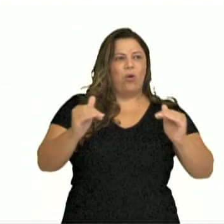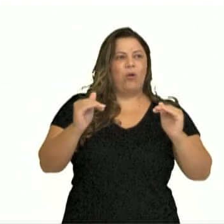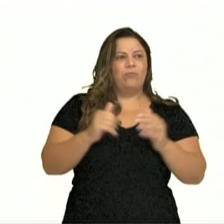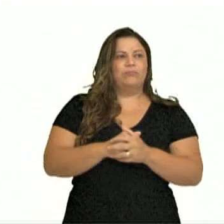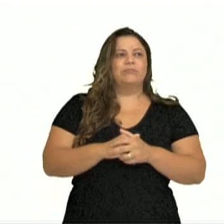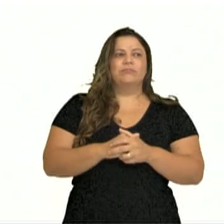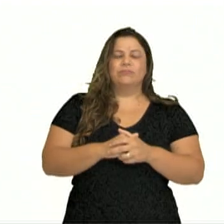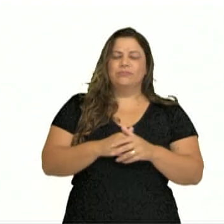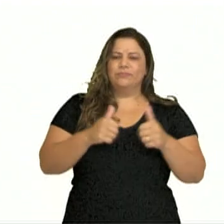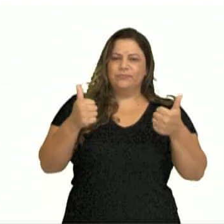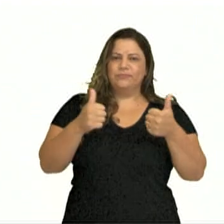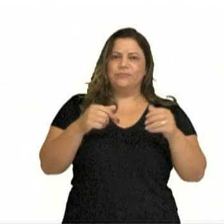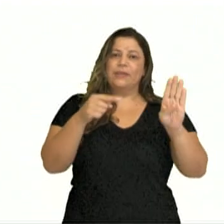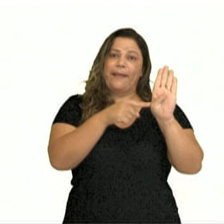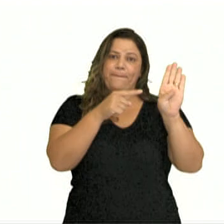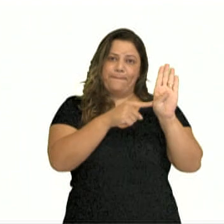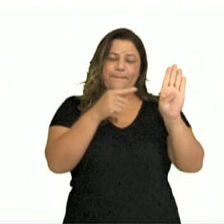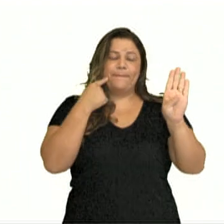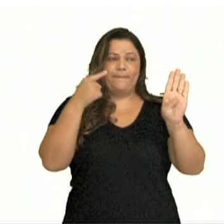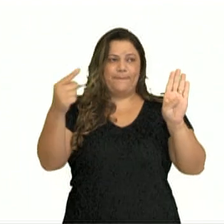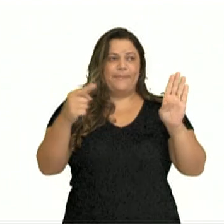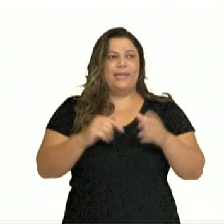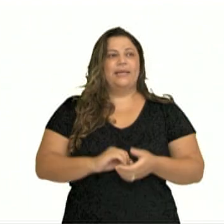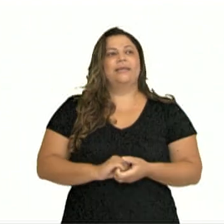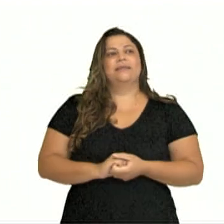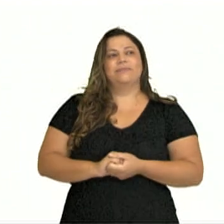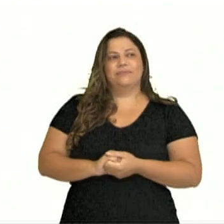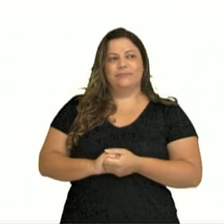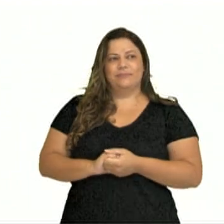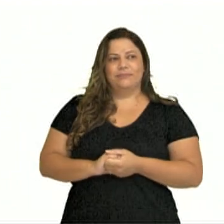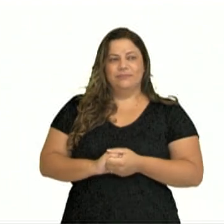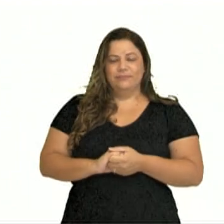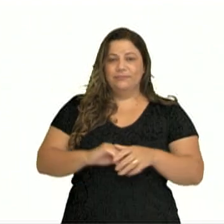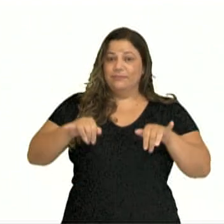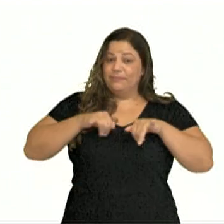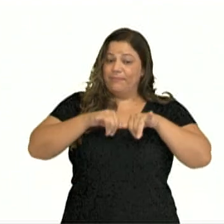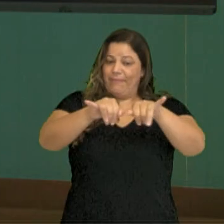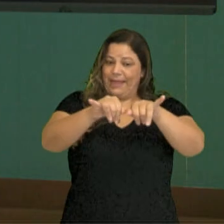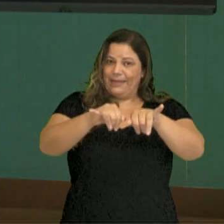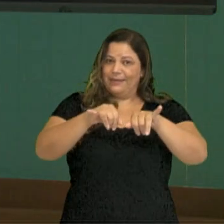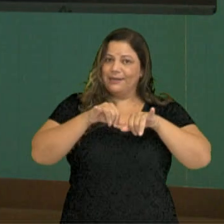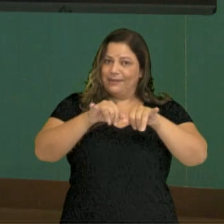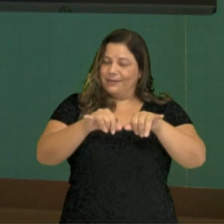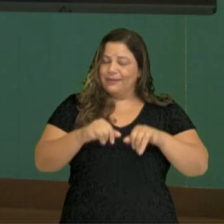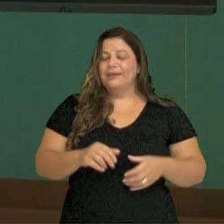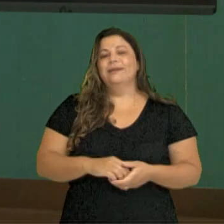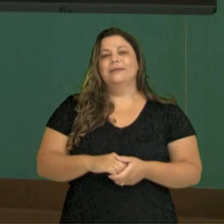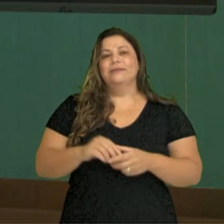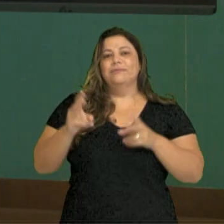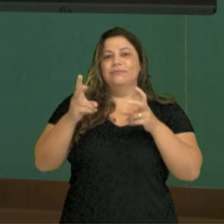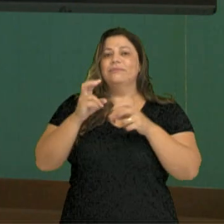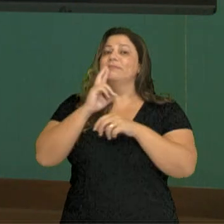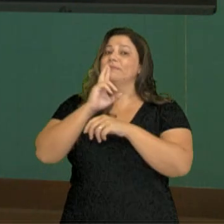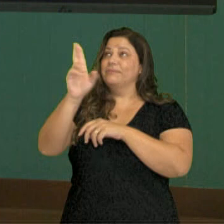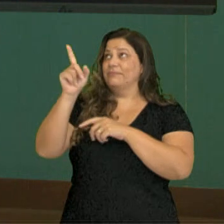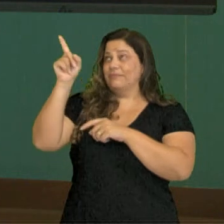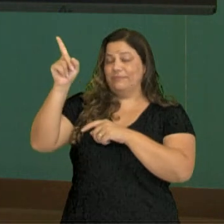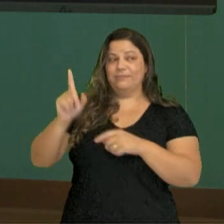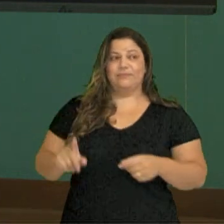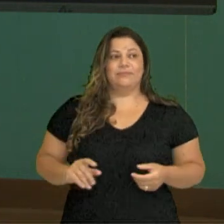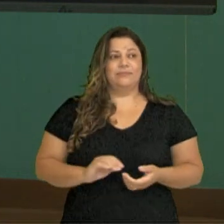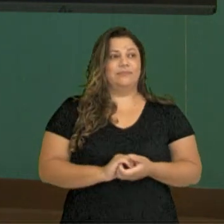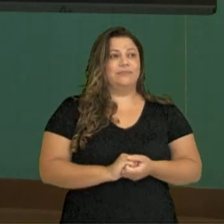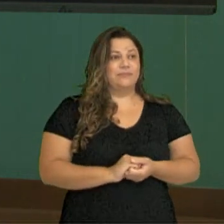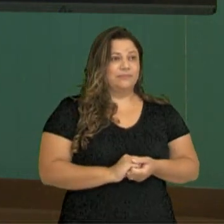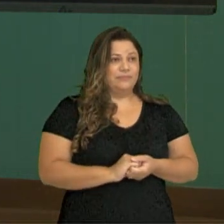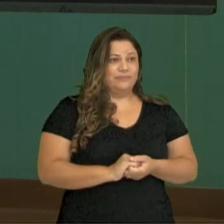Buy fruits. Supermarket ou green grocery. Que é o lugar onde compra frutas e verduras. Ou também o supermercado.